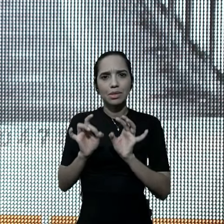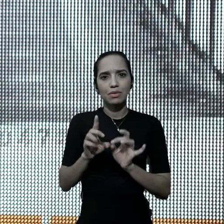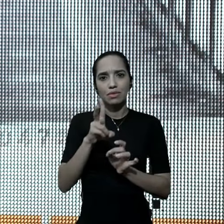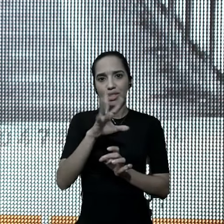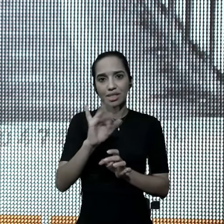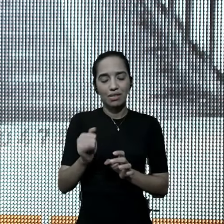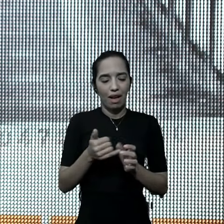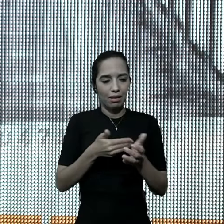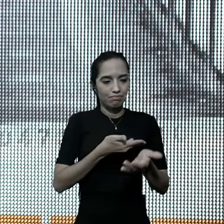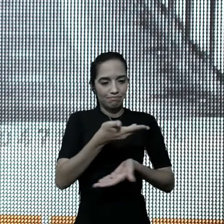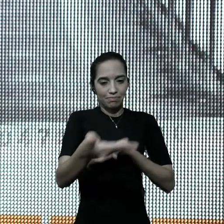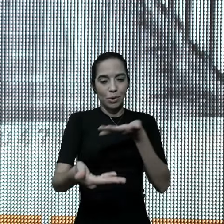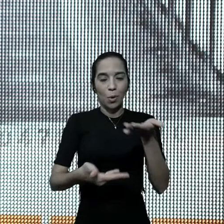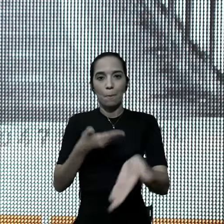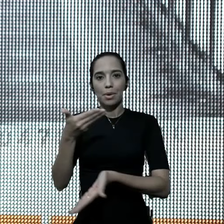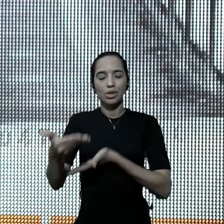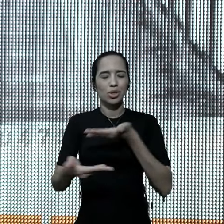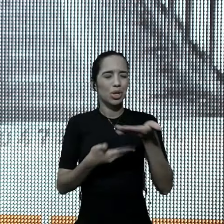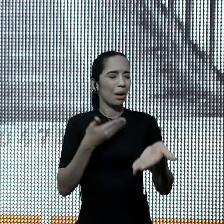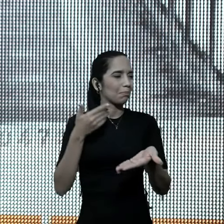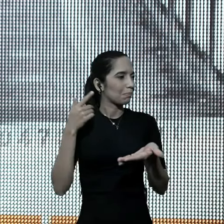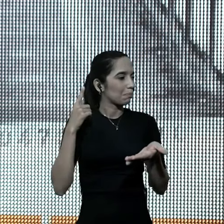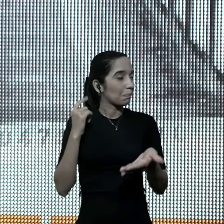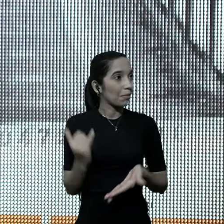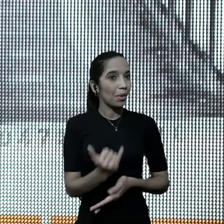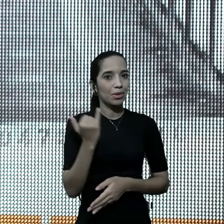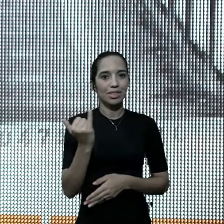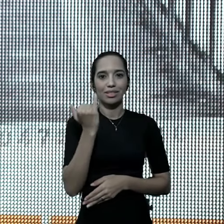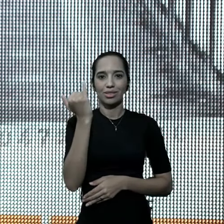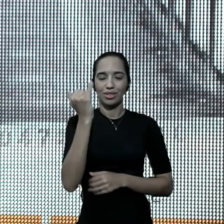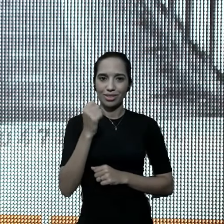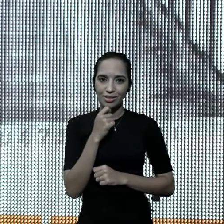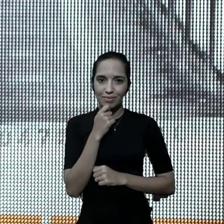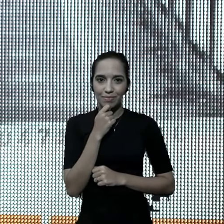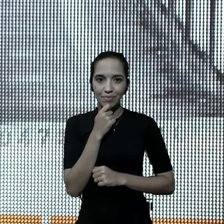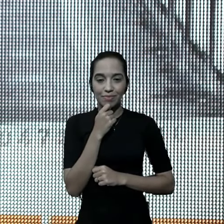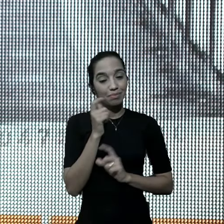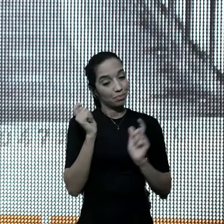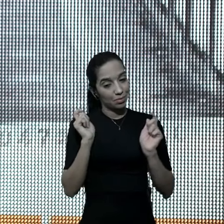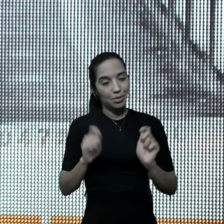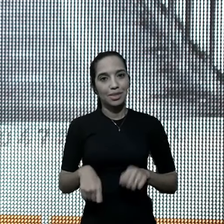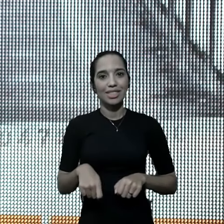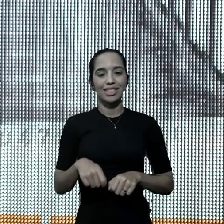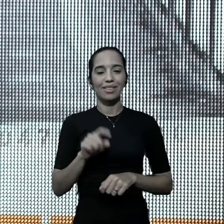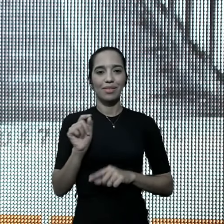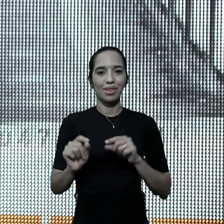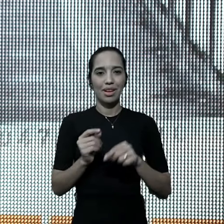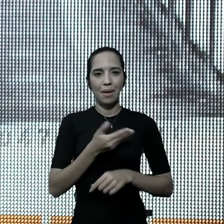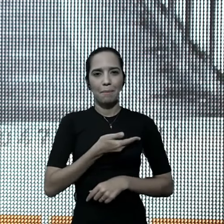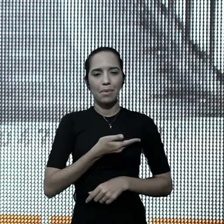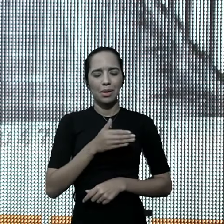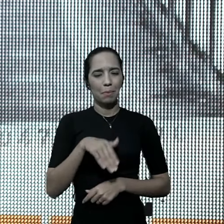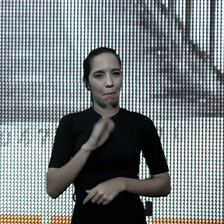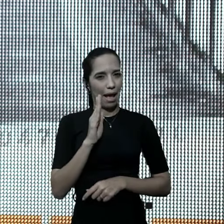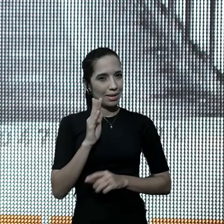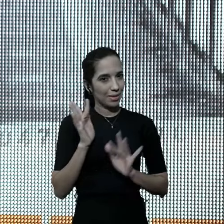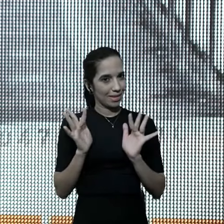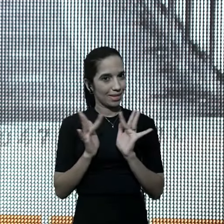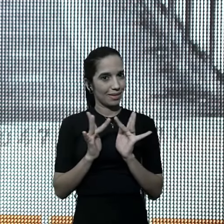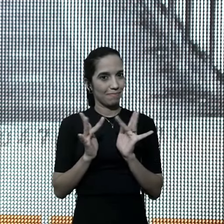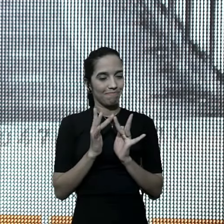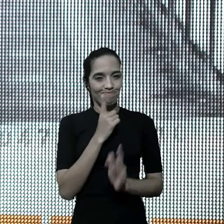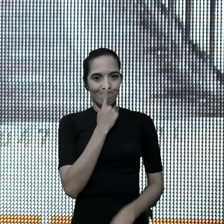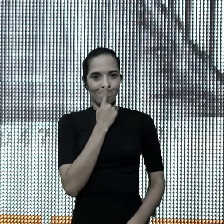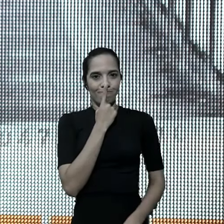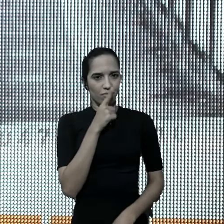repartir, dividir algo, muito precioso, certamente, aqueles amigos, mais, pessoais,